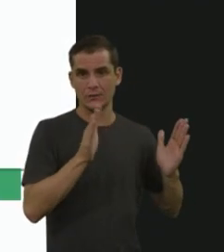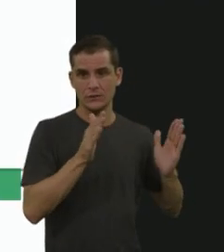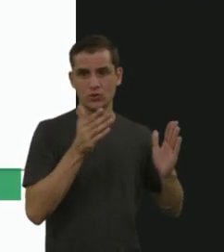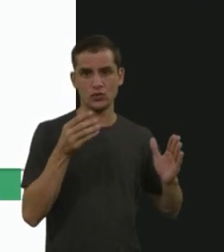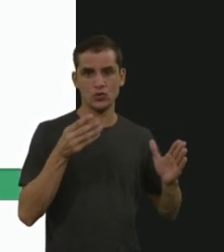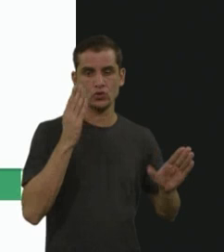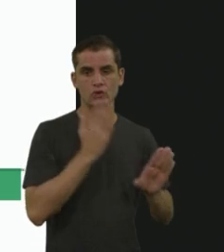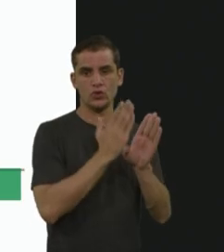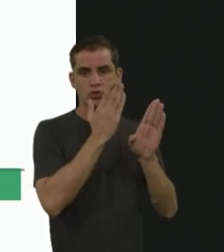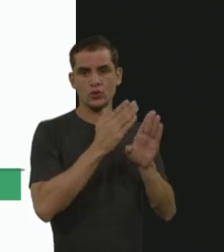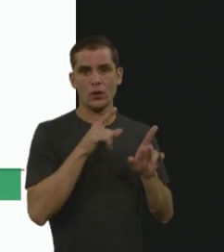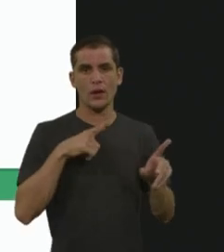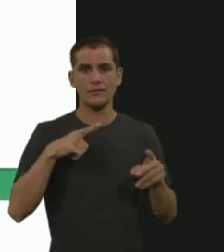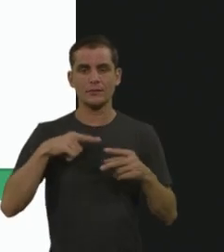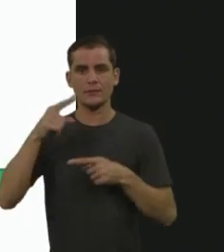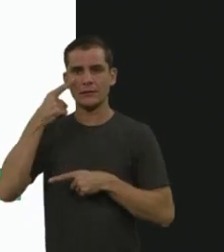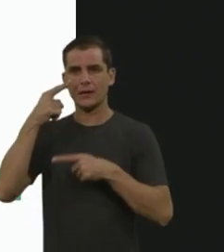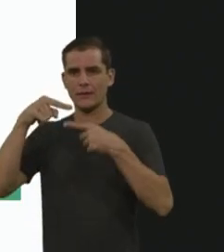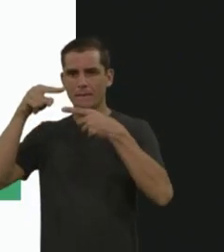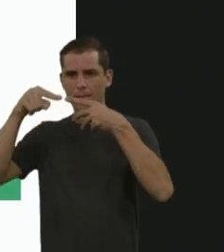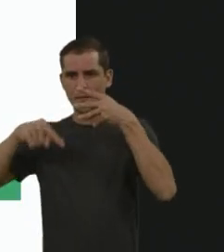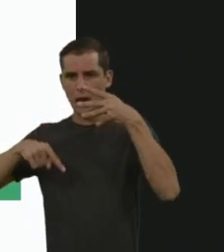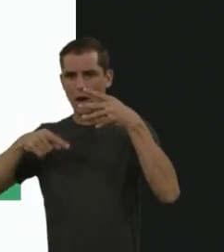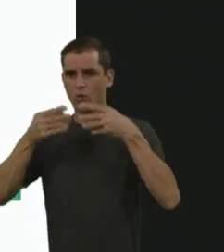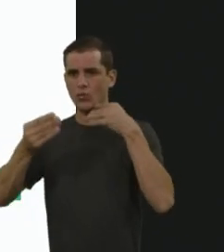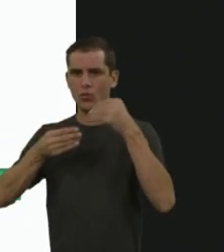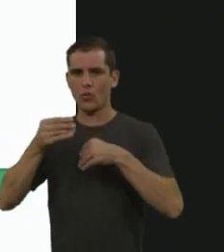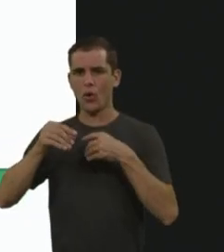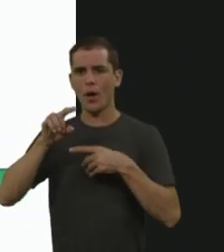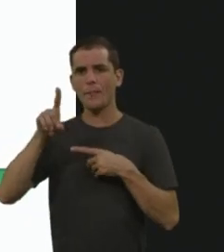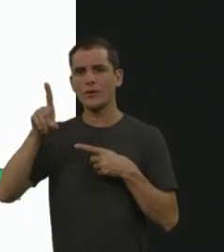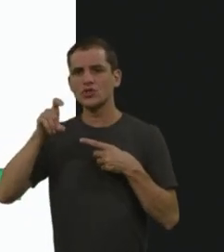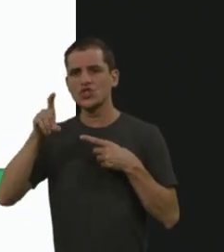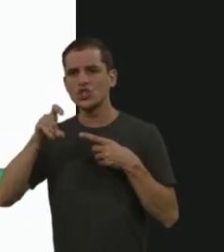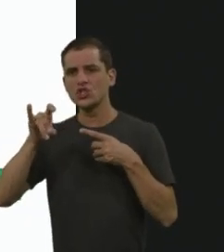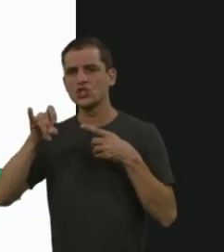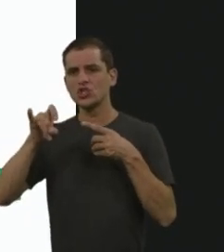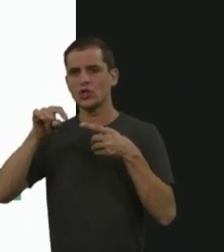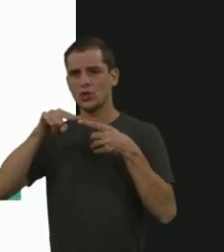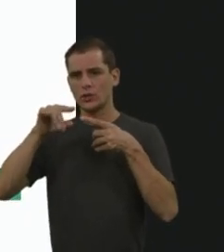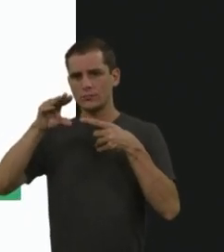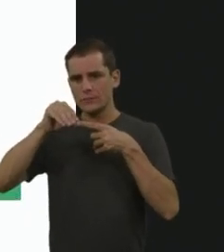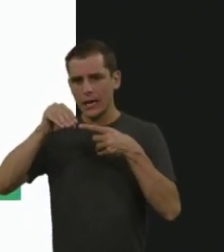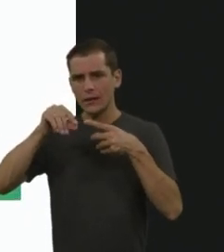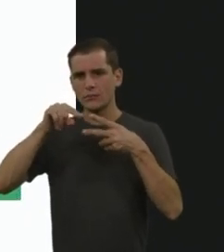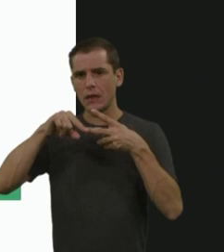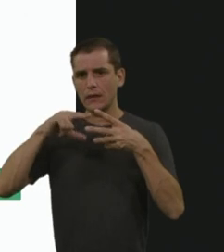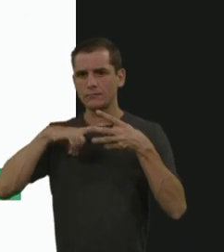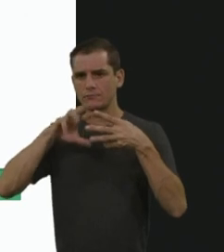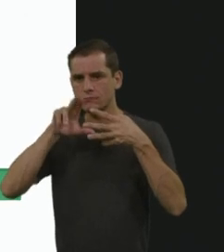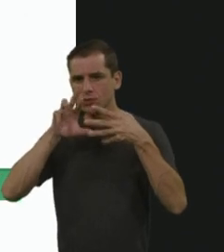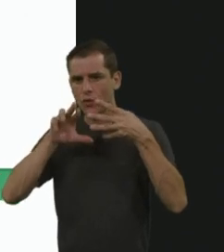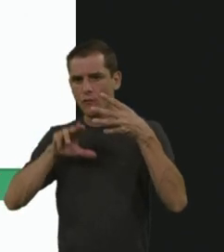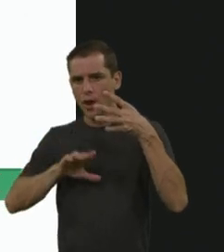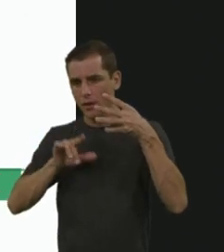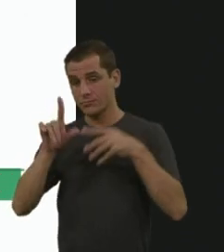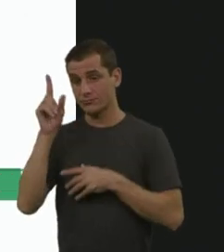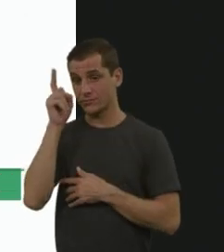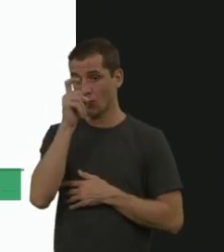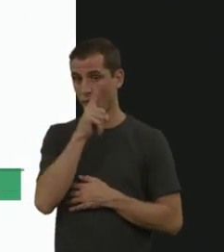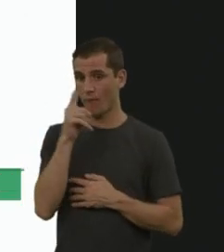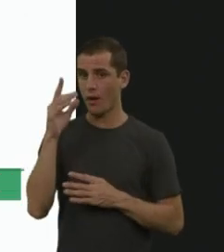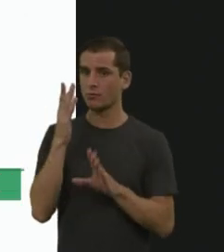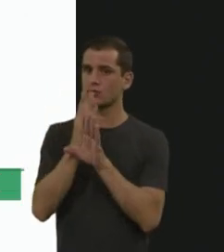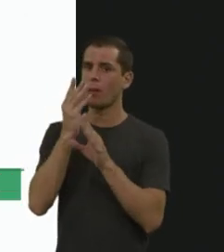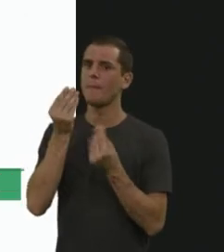os gags excretados na urina. É muito difícil você acertar assim quando abre a porta e dizer eu acho que é tal tipo, tá? Então,